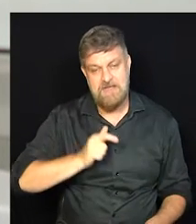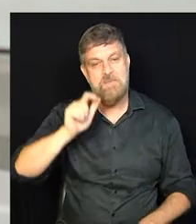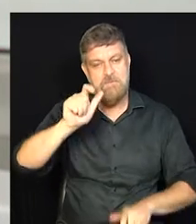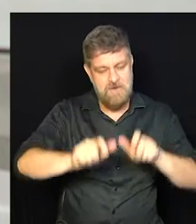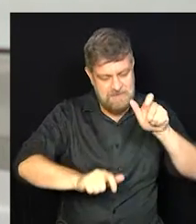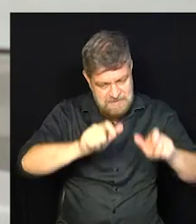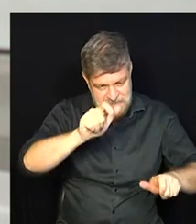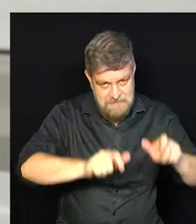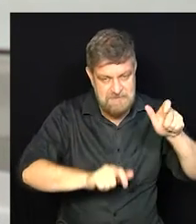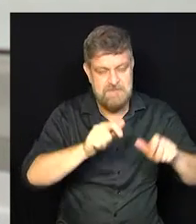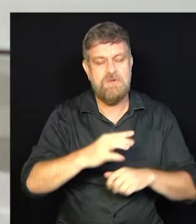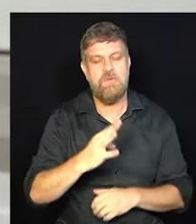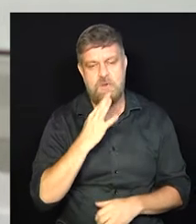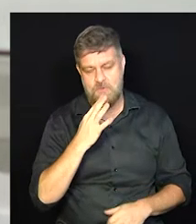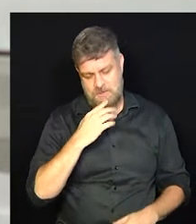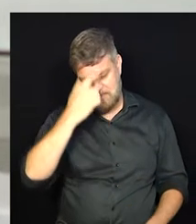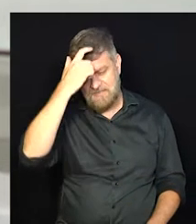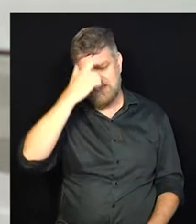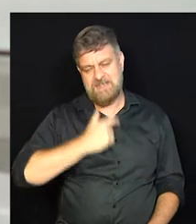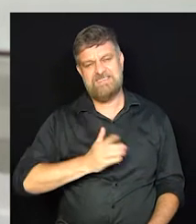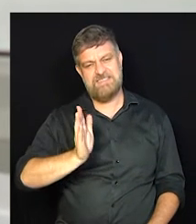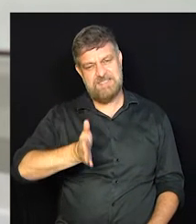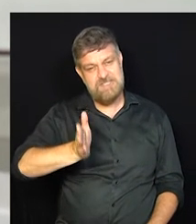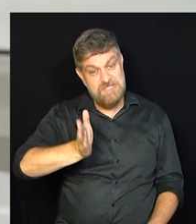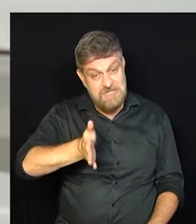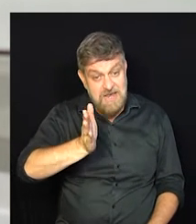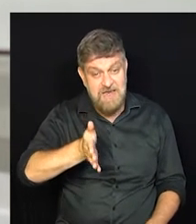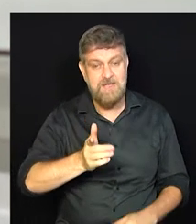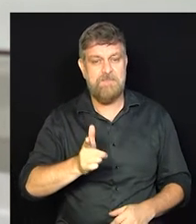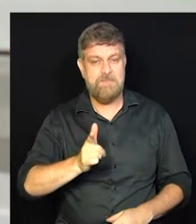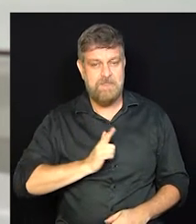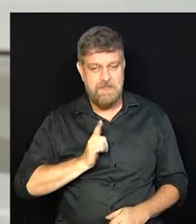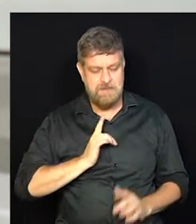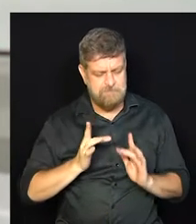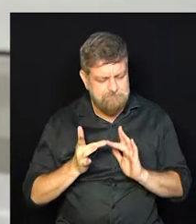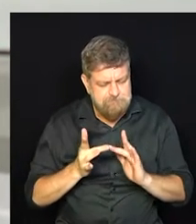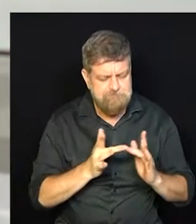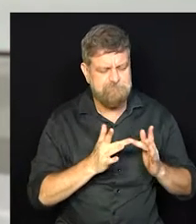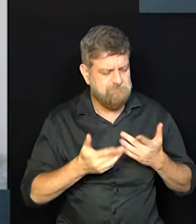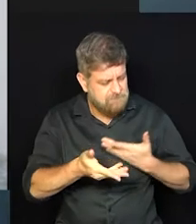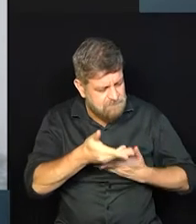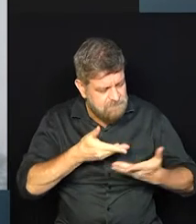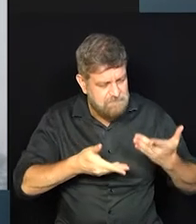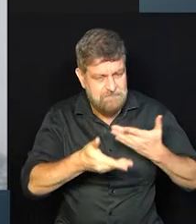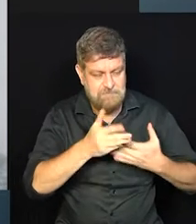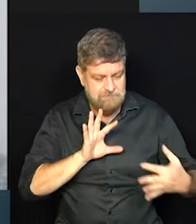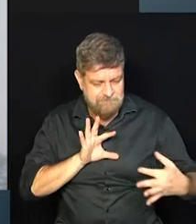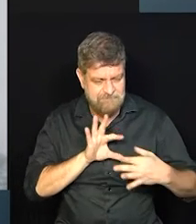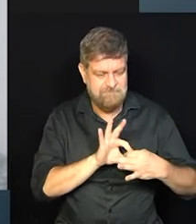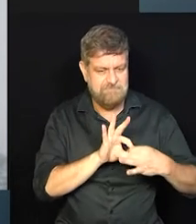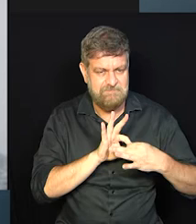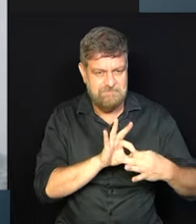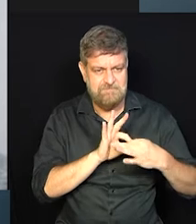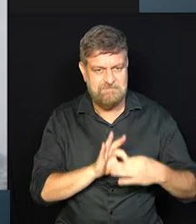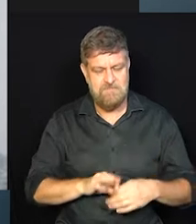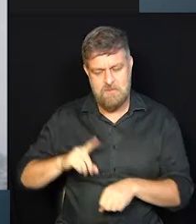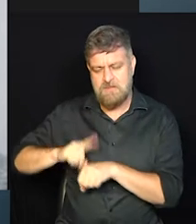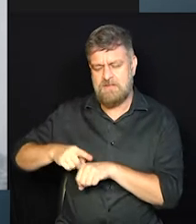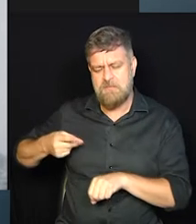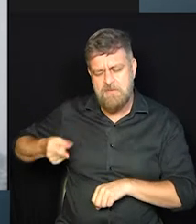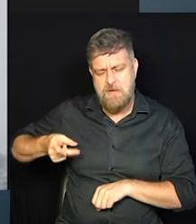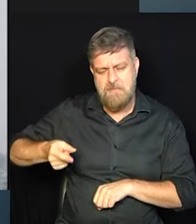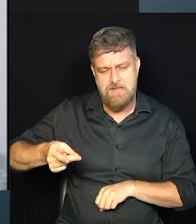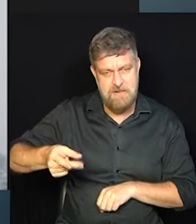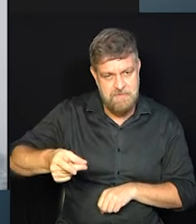gente nos conhece, muita gente está ali com a gente há muito tempo, né? Então, eu consigo